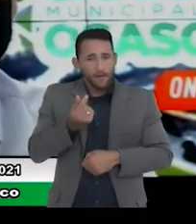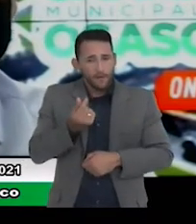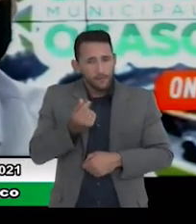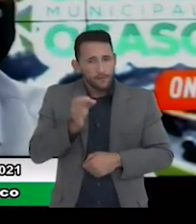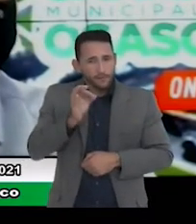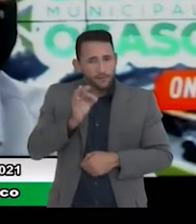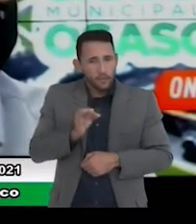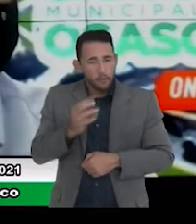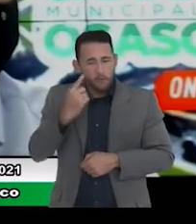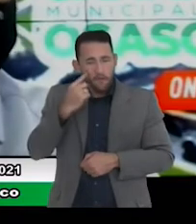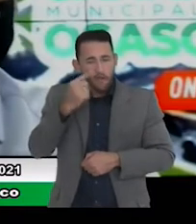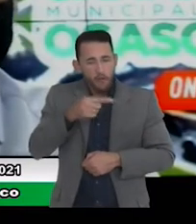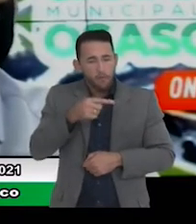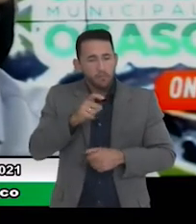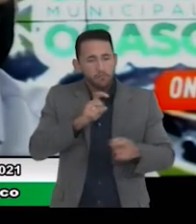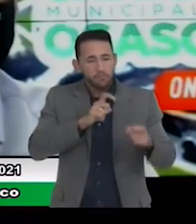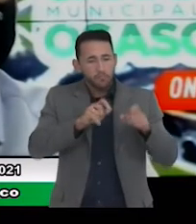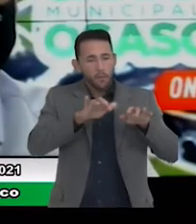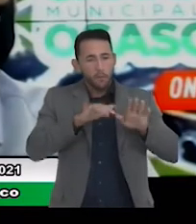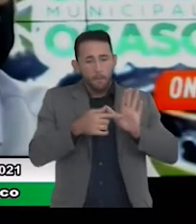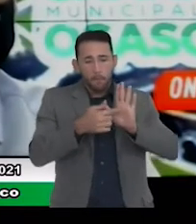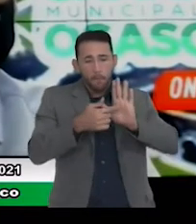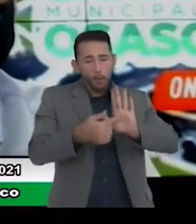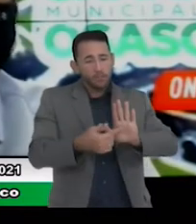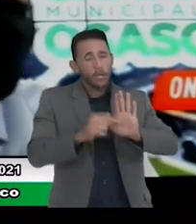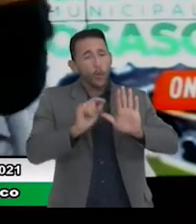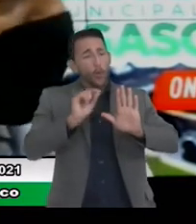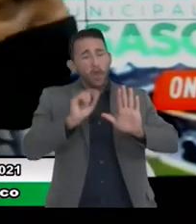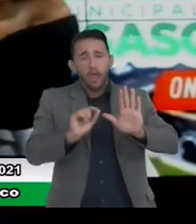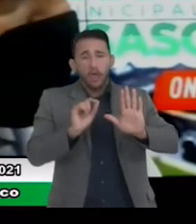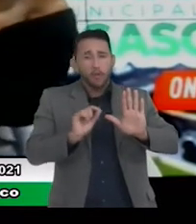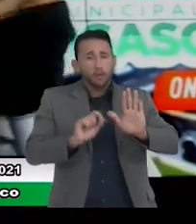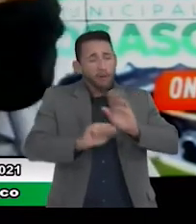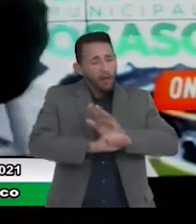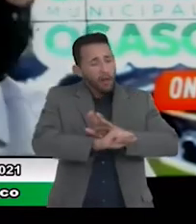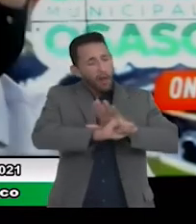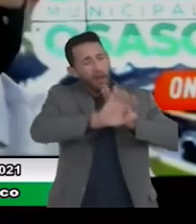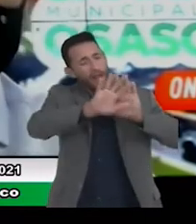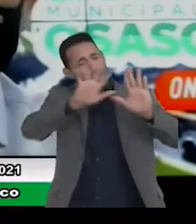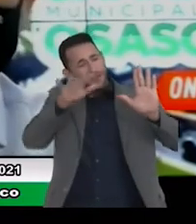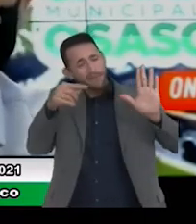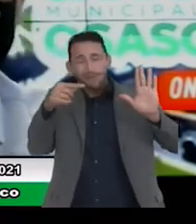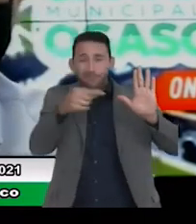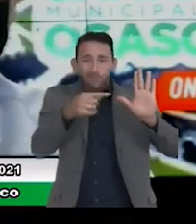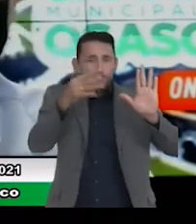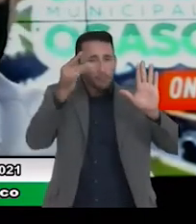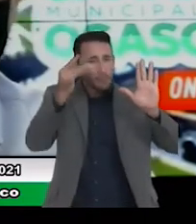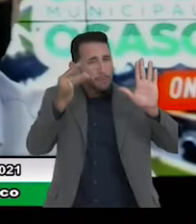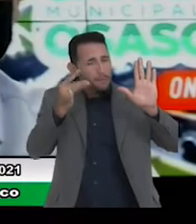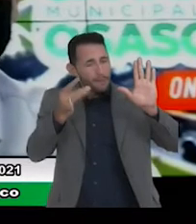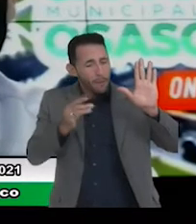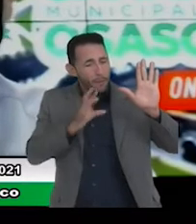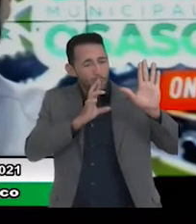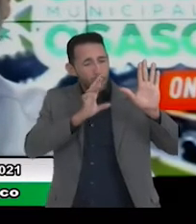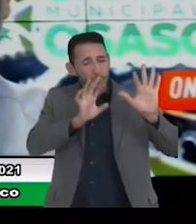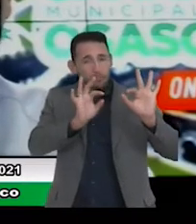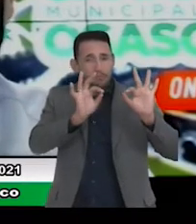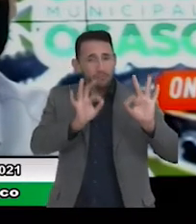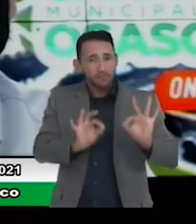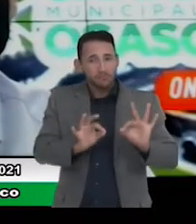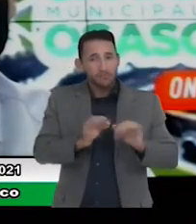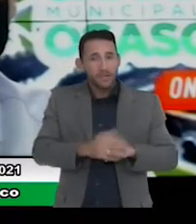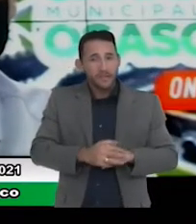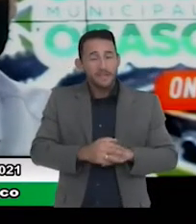demonstrar uma uma clareza né de resultado que com